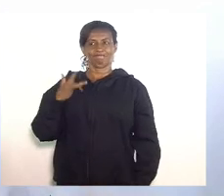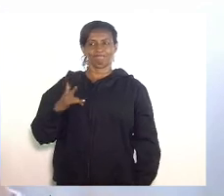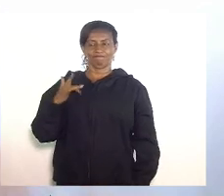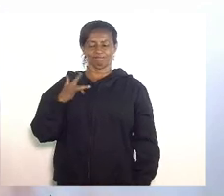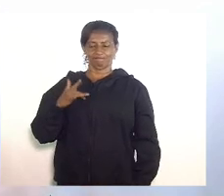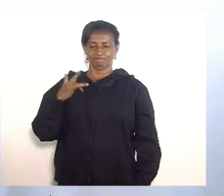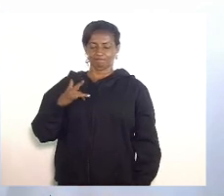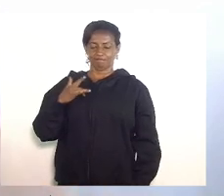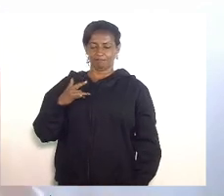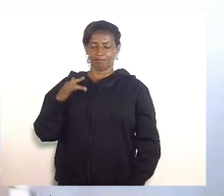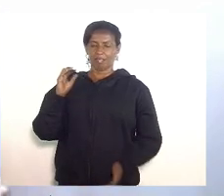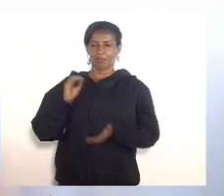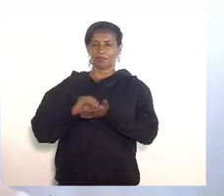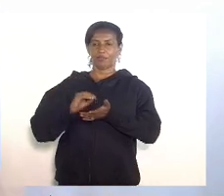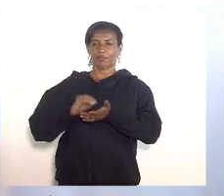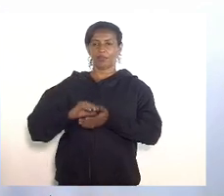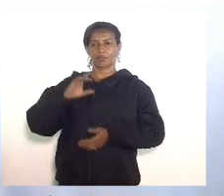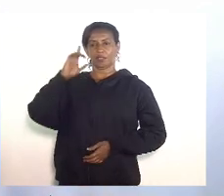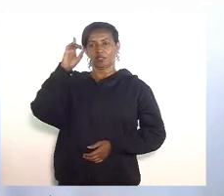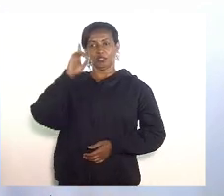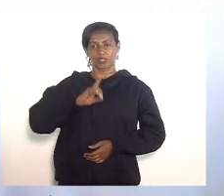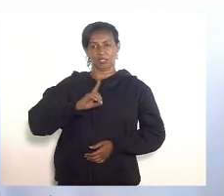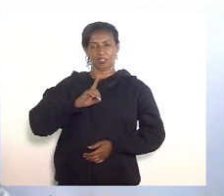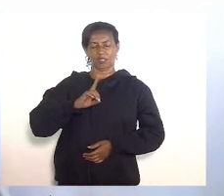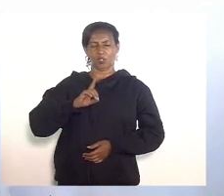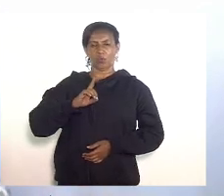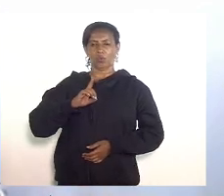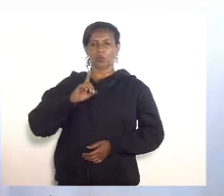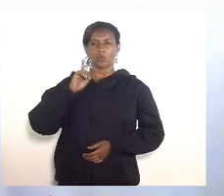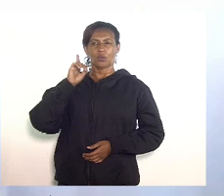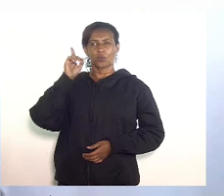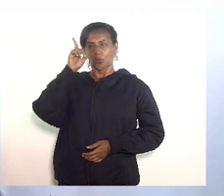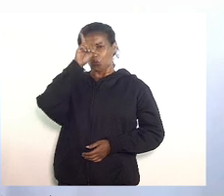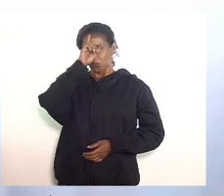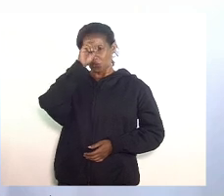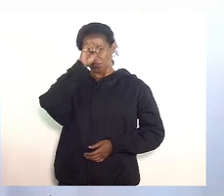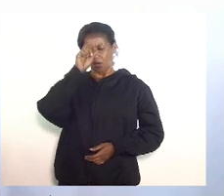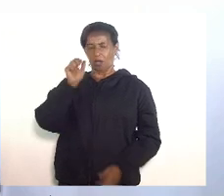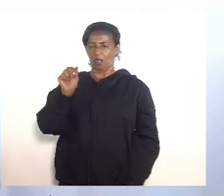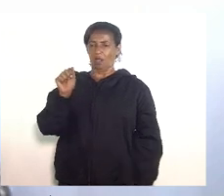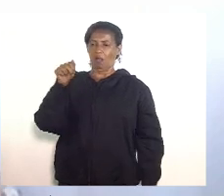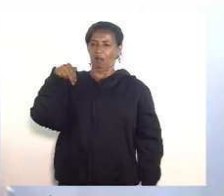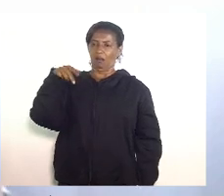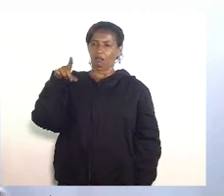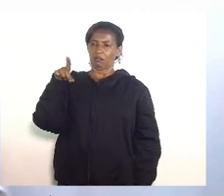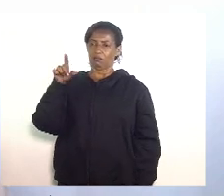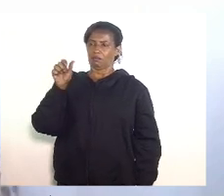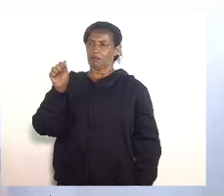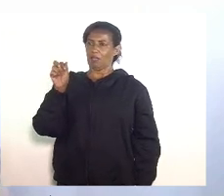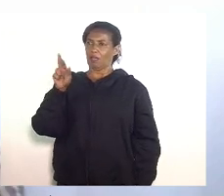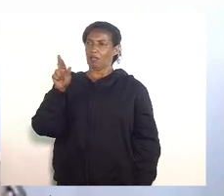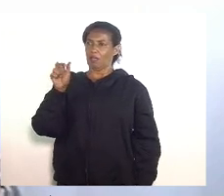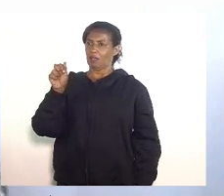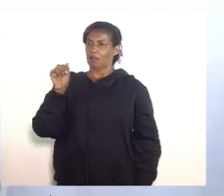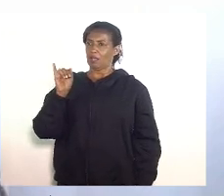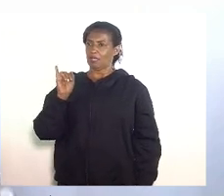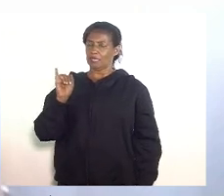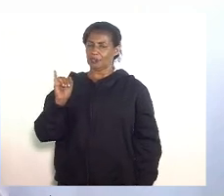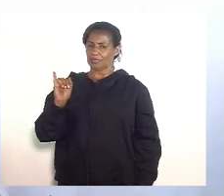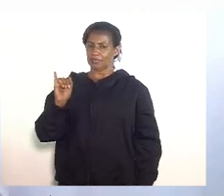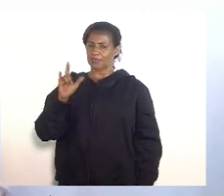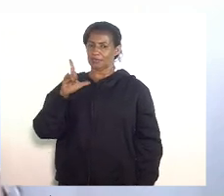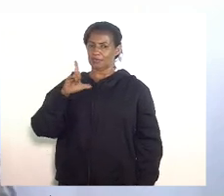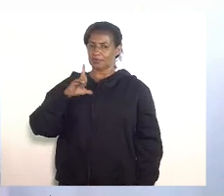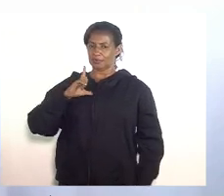ausência da direção do hospital do Andaraí os seis hospitais tem hoje bloqueio de